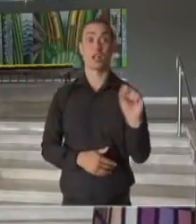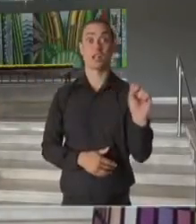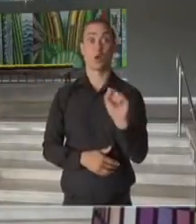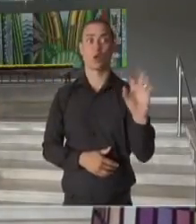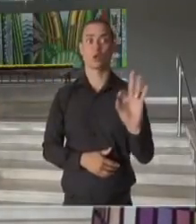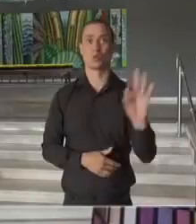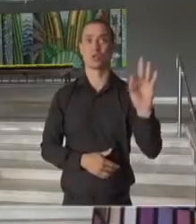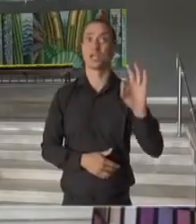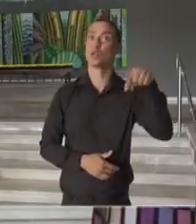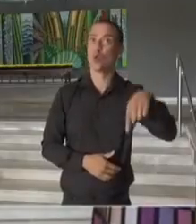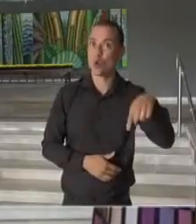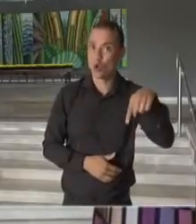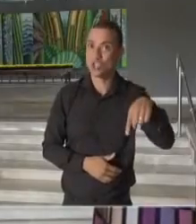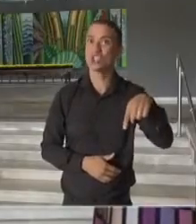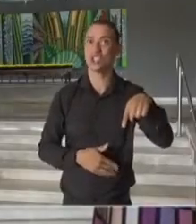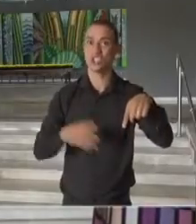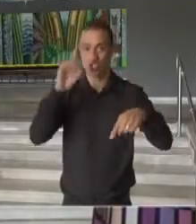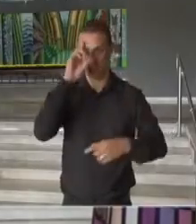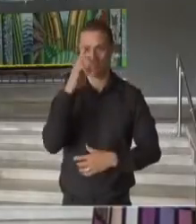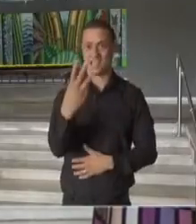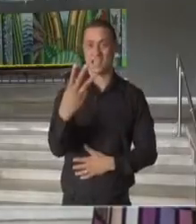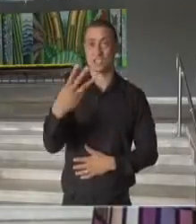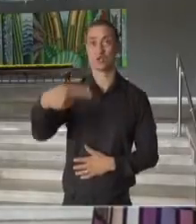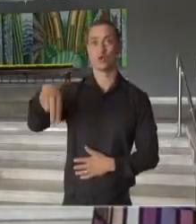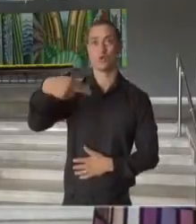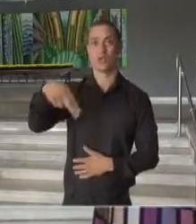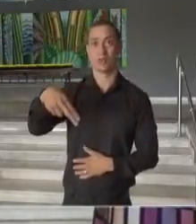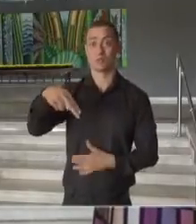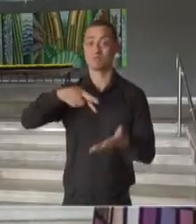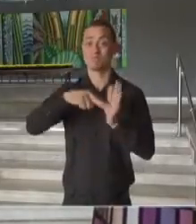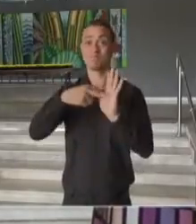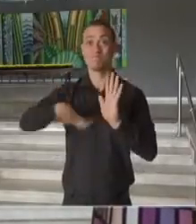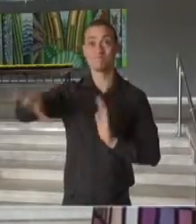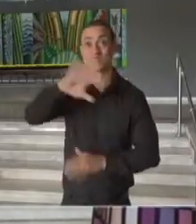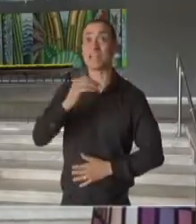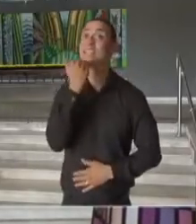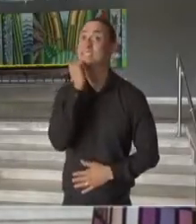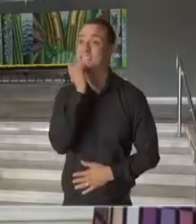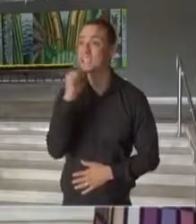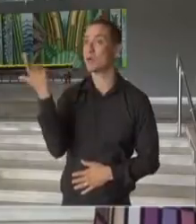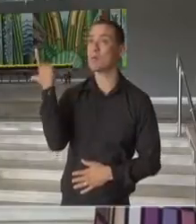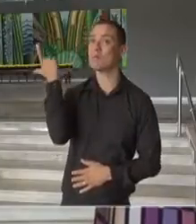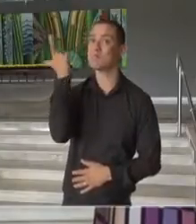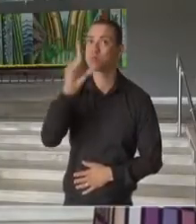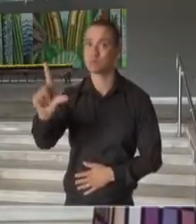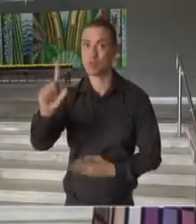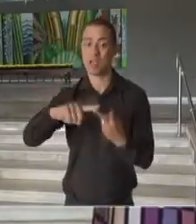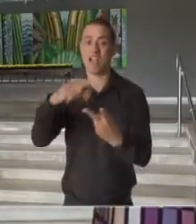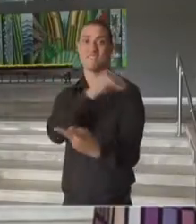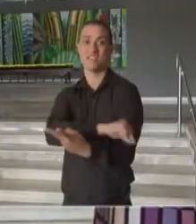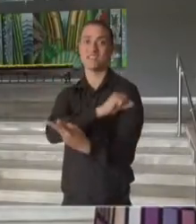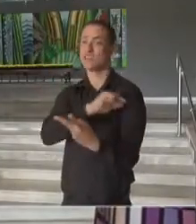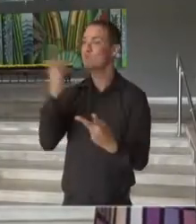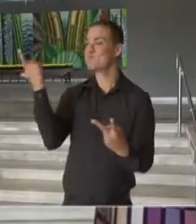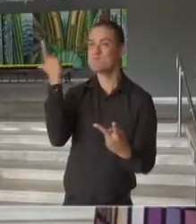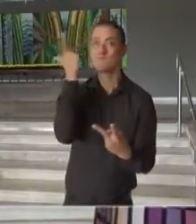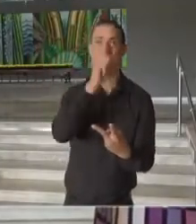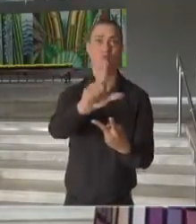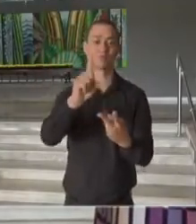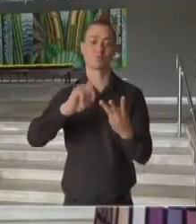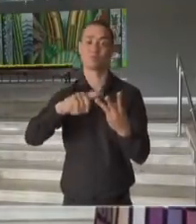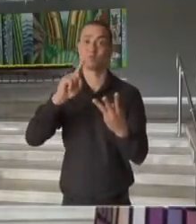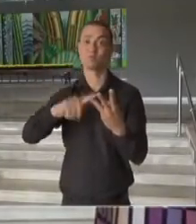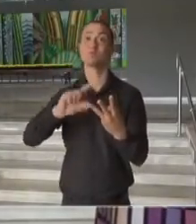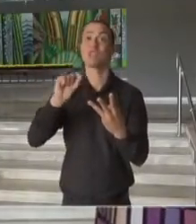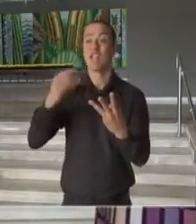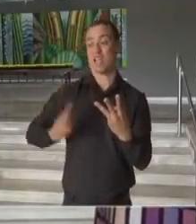hoje, 3 de novembro. Uma vitória da ciência, uma vitória da vacina, uma vitória